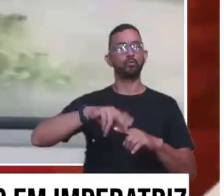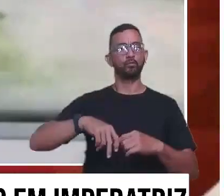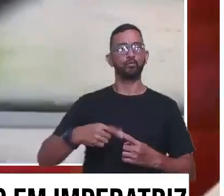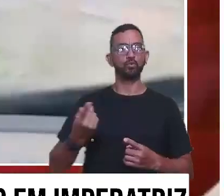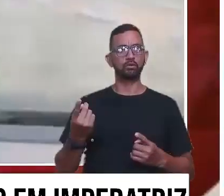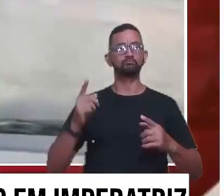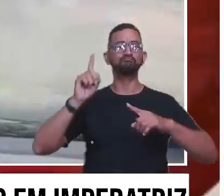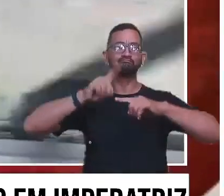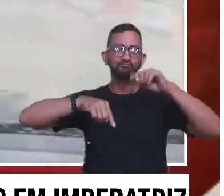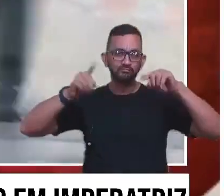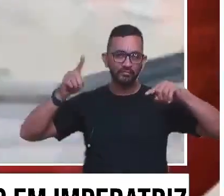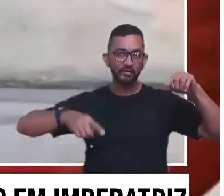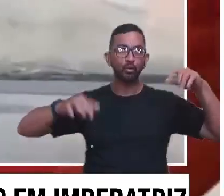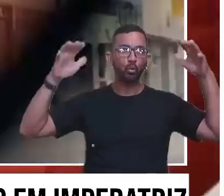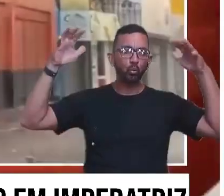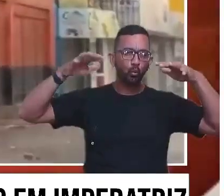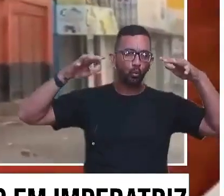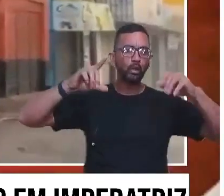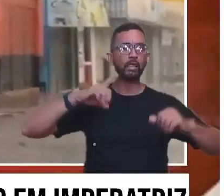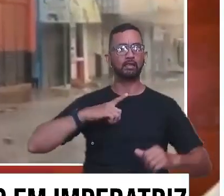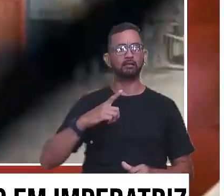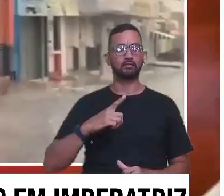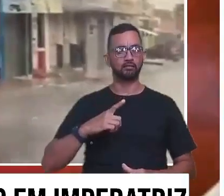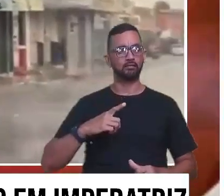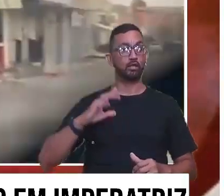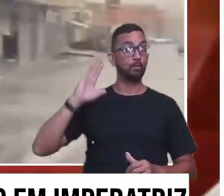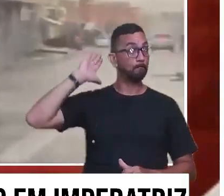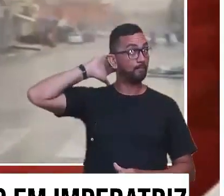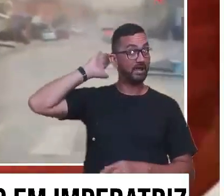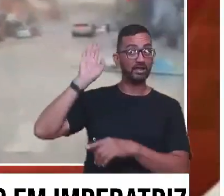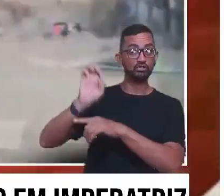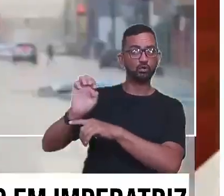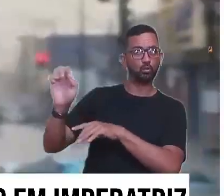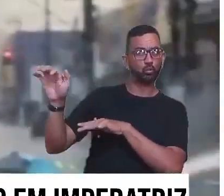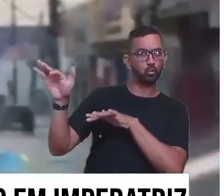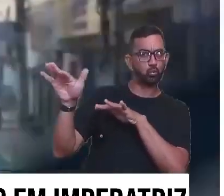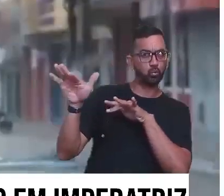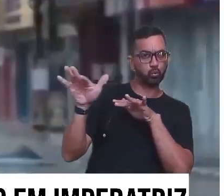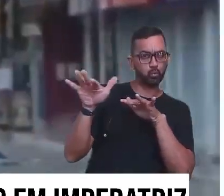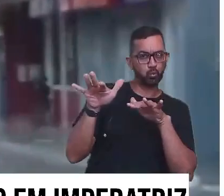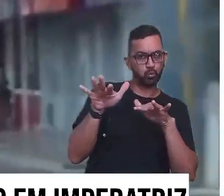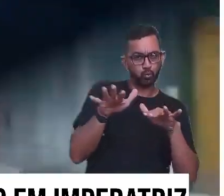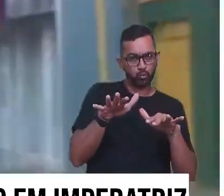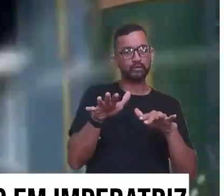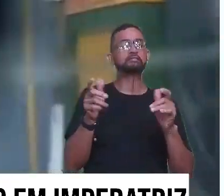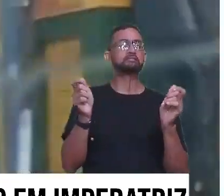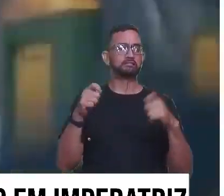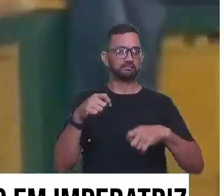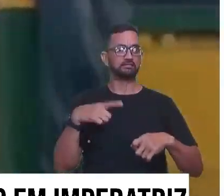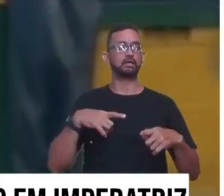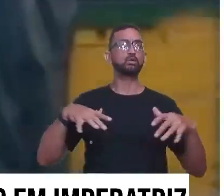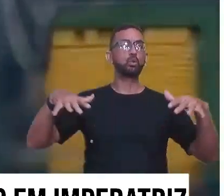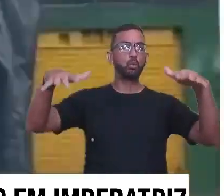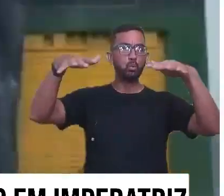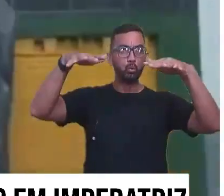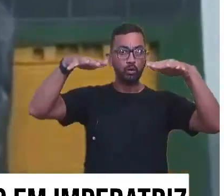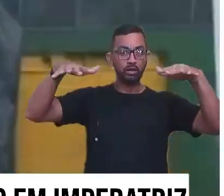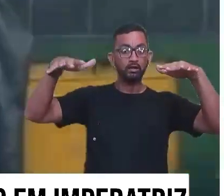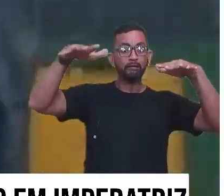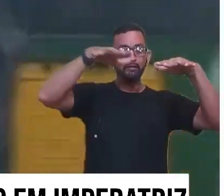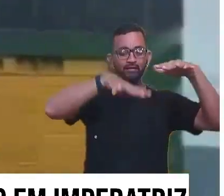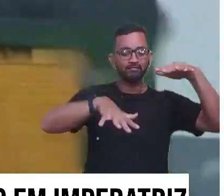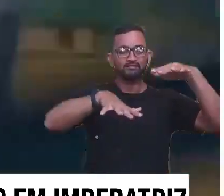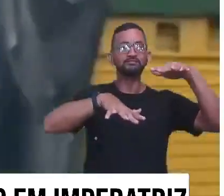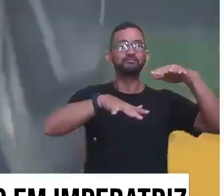isso foi causado, então, por essa instabilidade atmosférica que vem do estado do Pará e que acabou permitindo com que a umidade